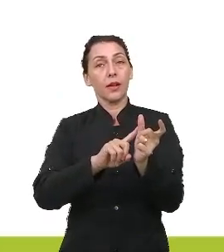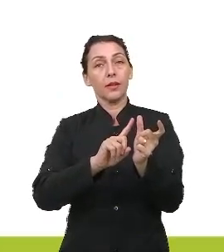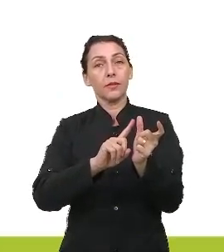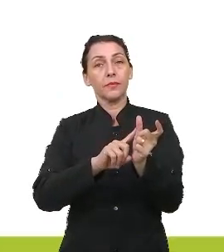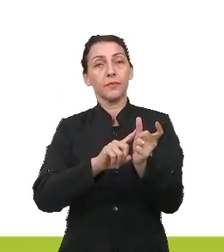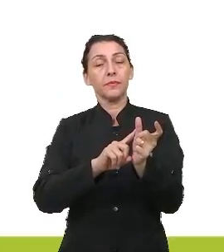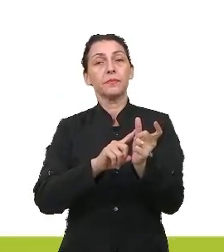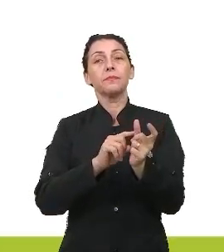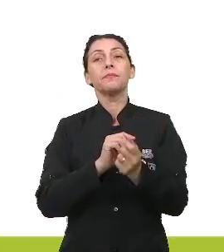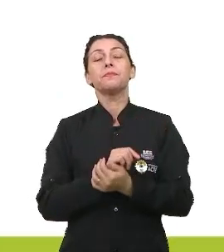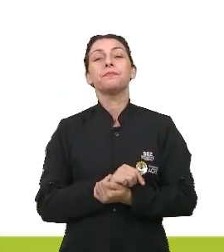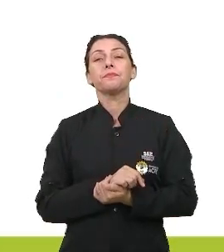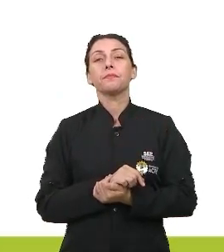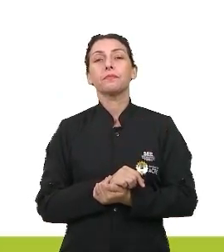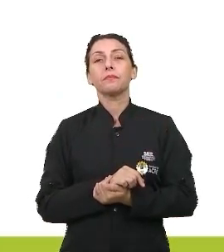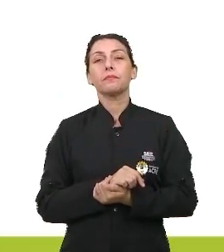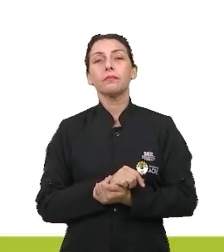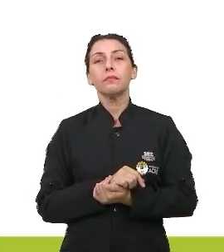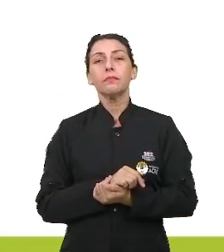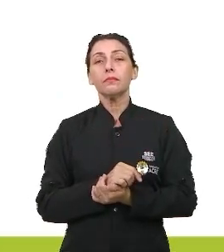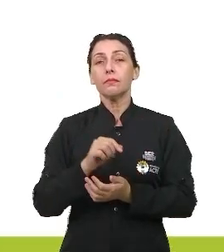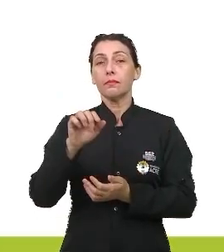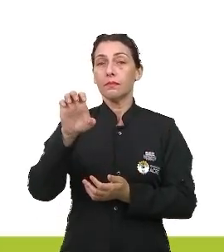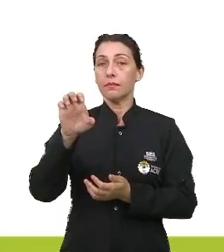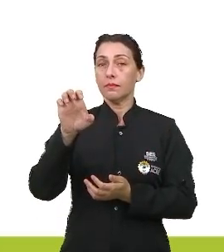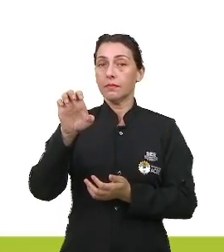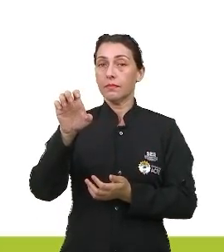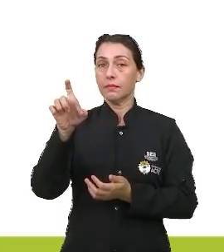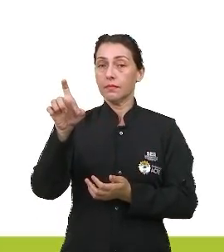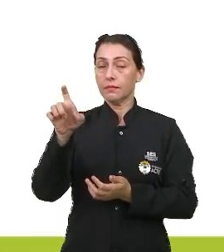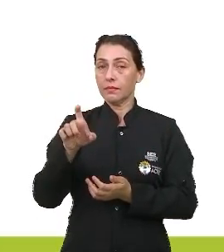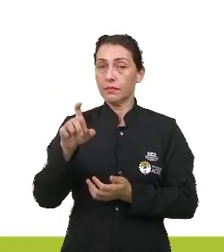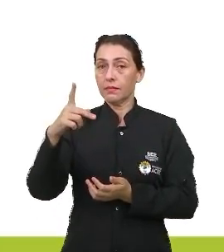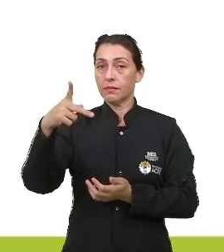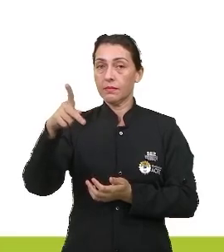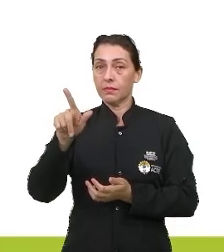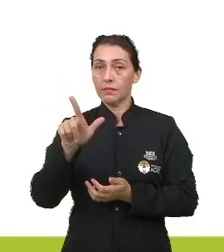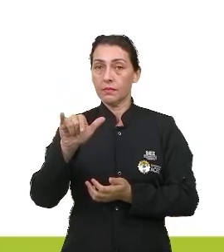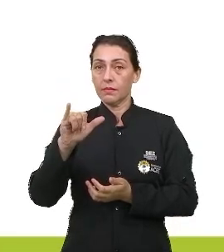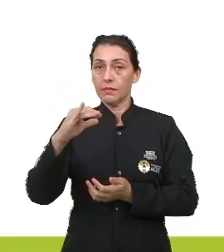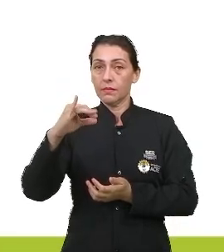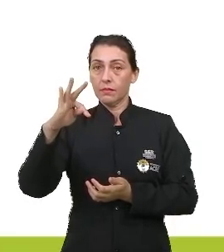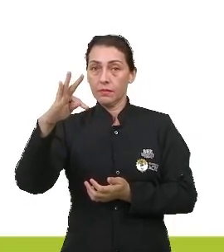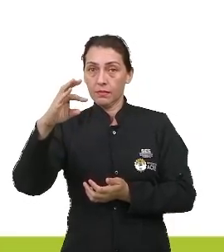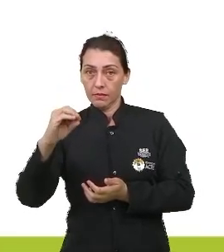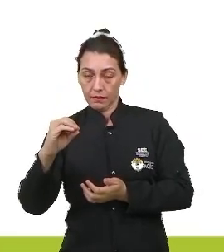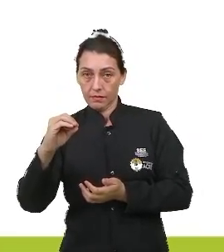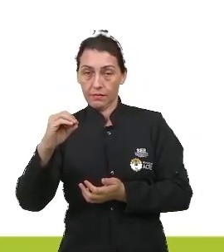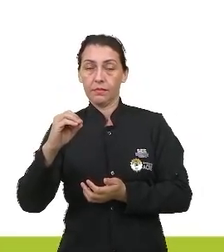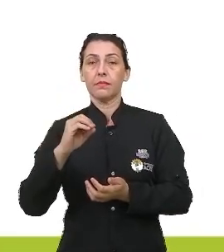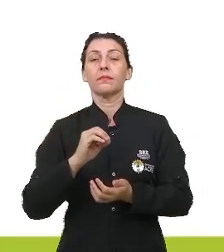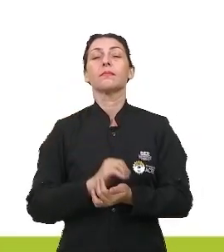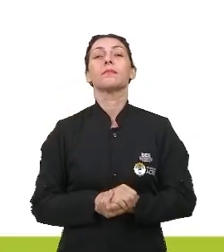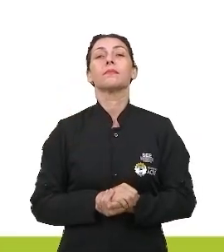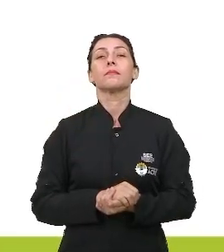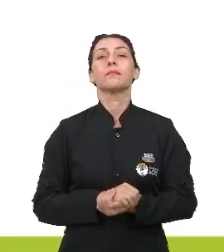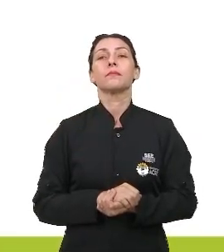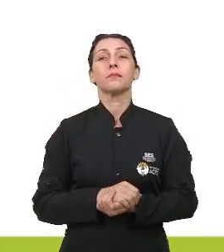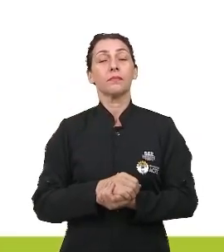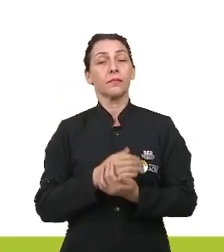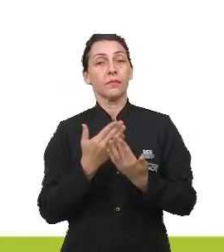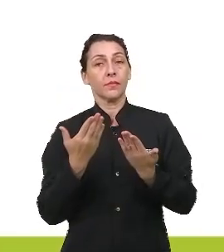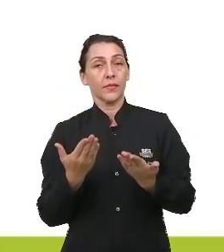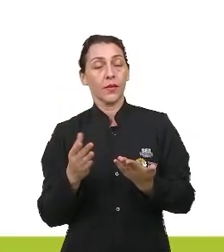não tão comum, que seria explícita. Então, eu tenho uma comparação explícita, vamos